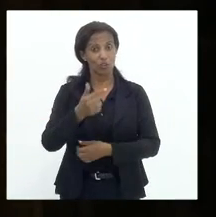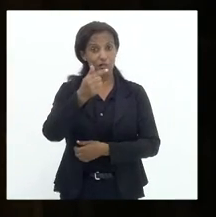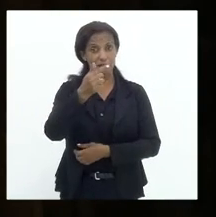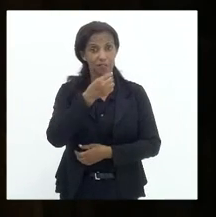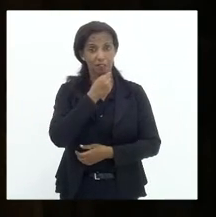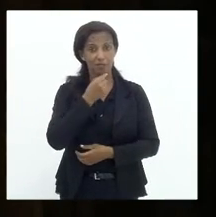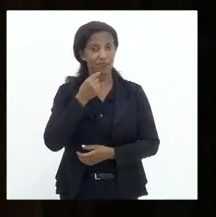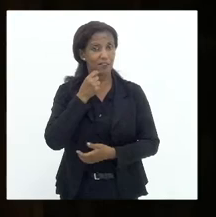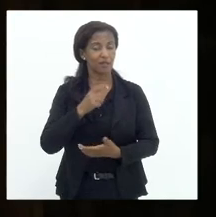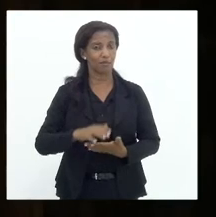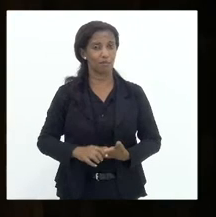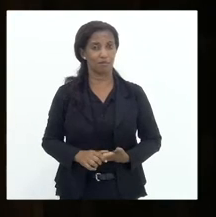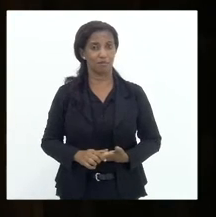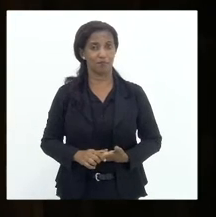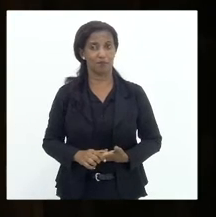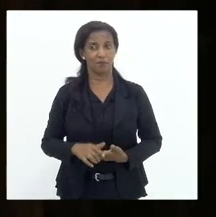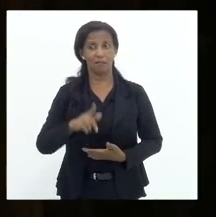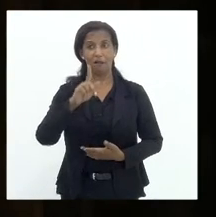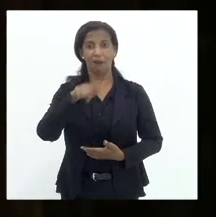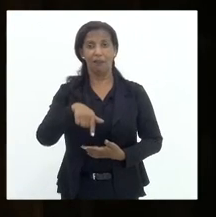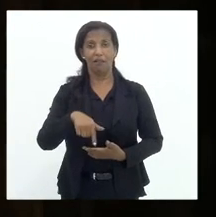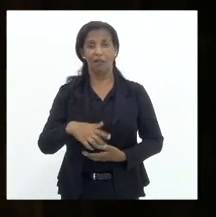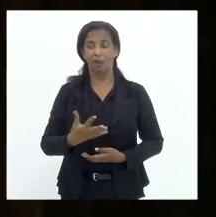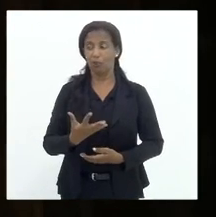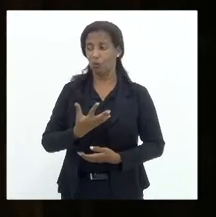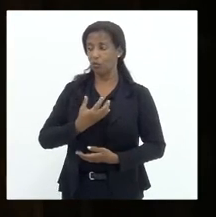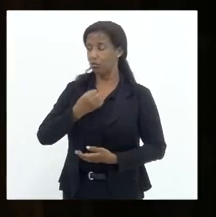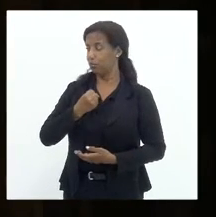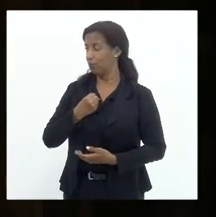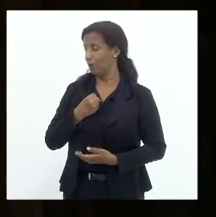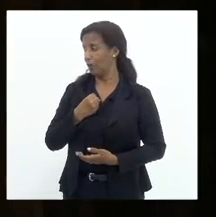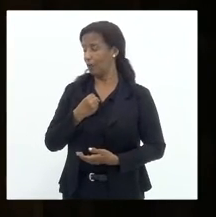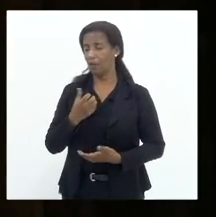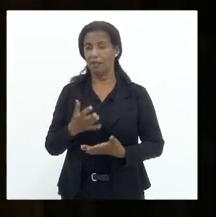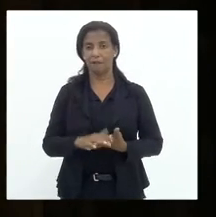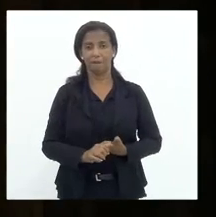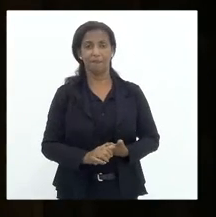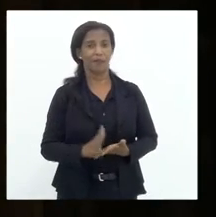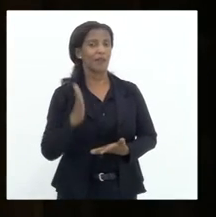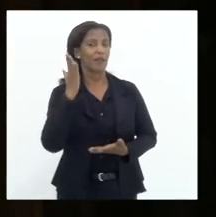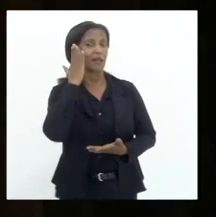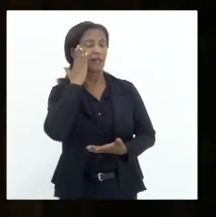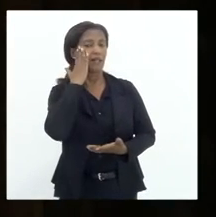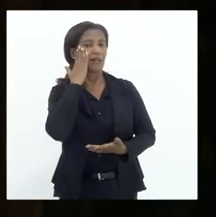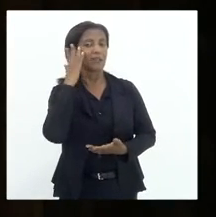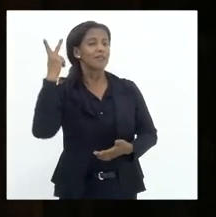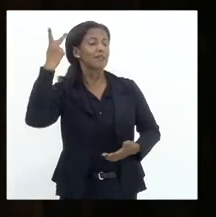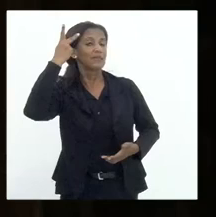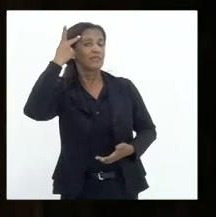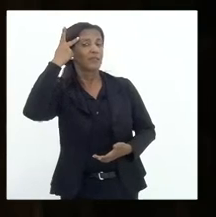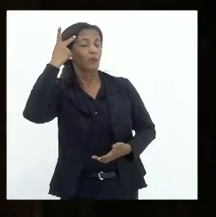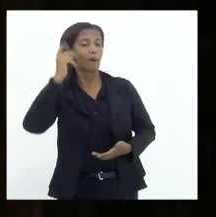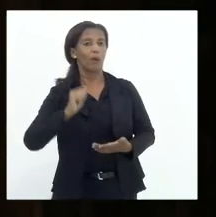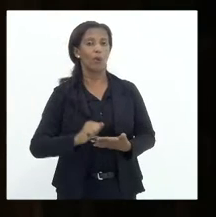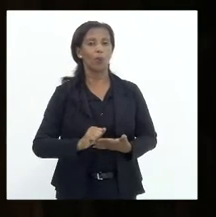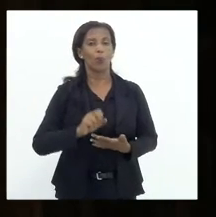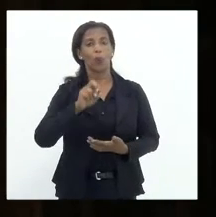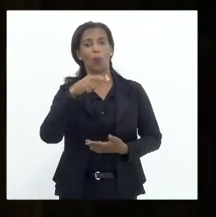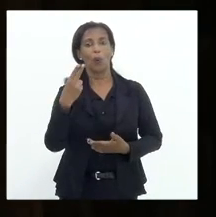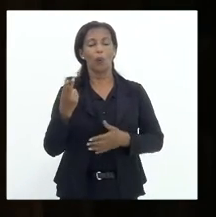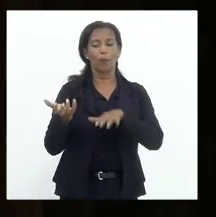é uma apreensão geral para saber se em São Paulo ou em Brasília